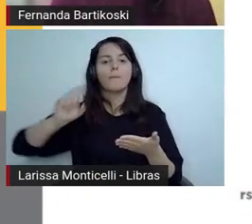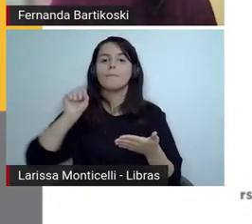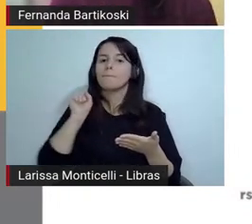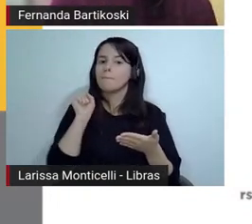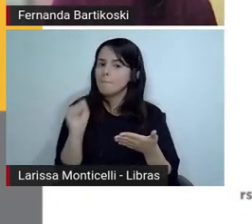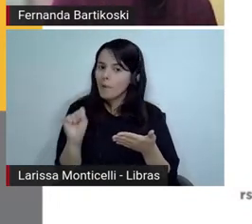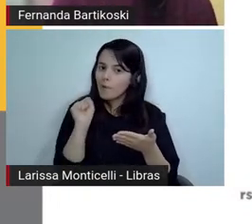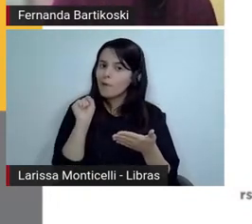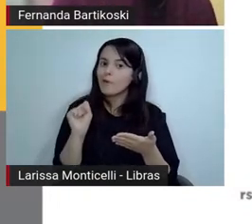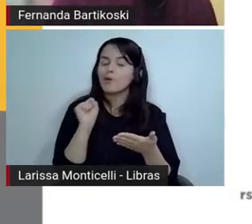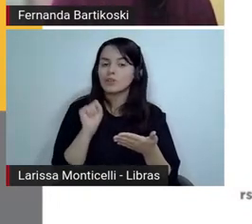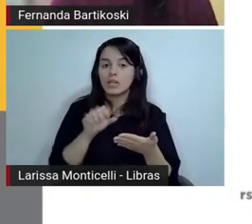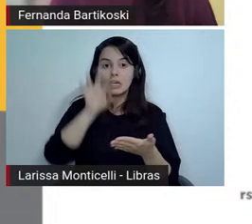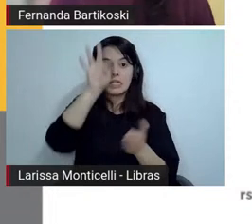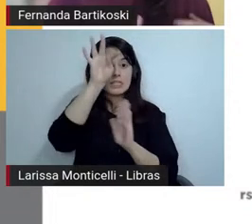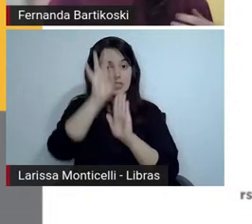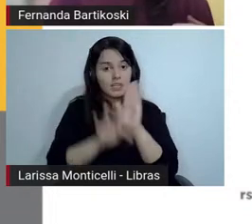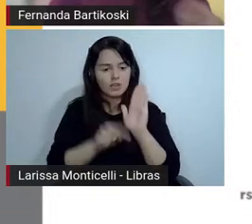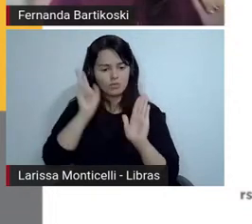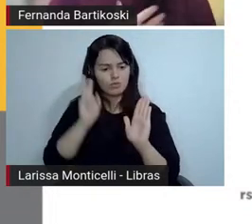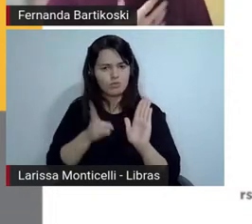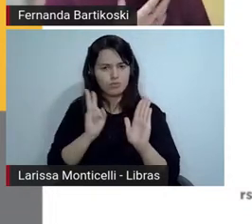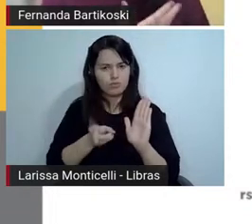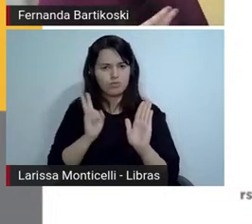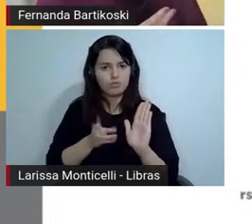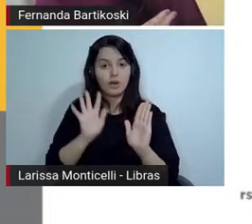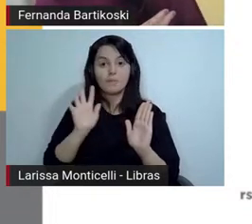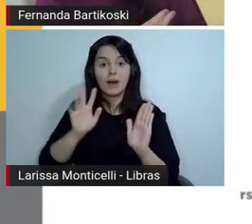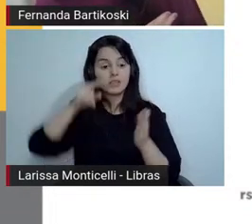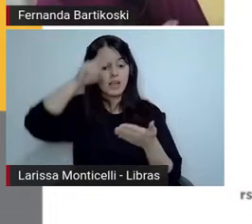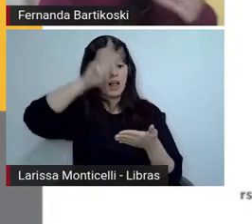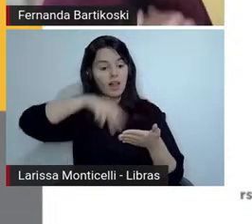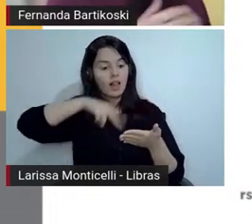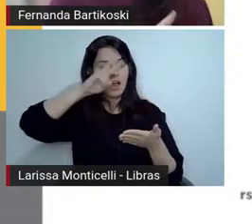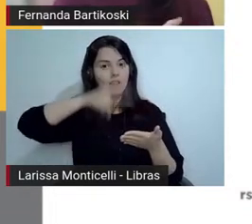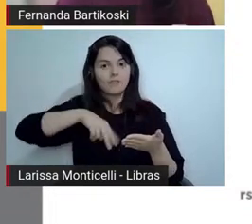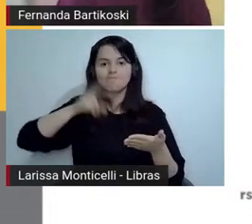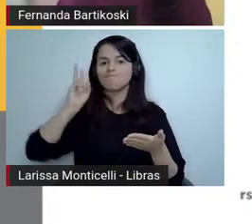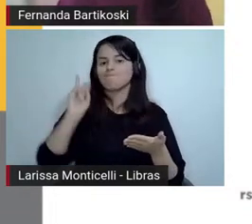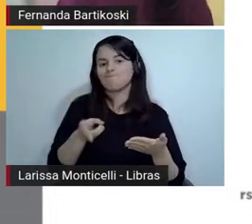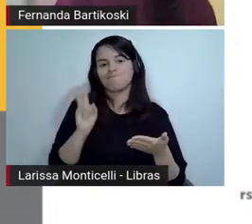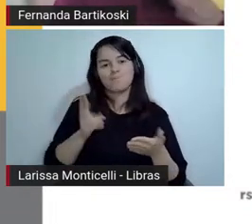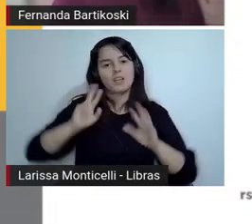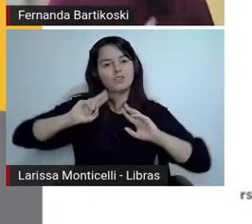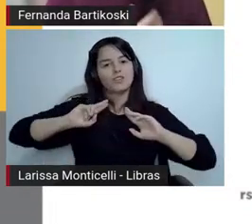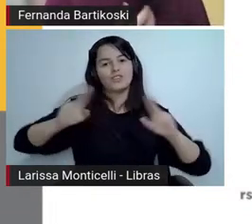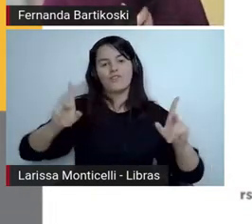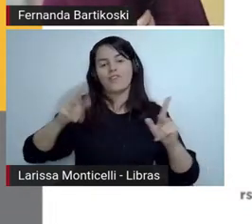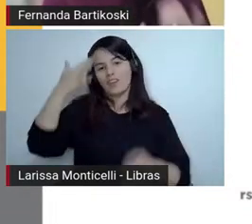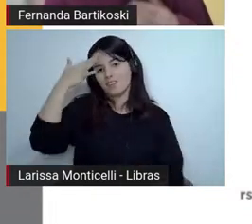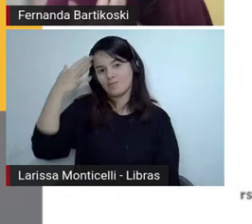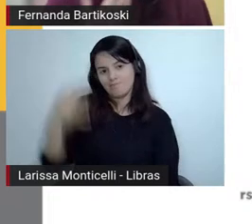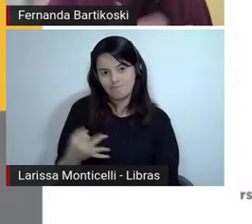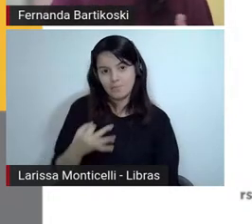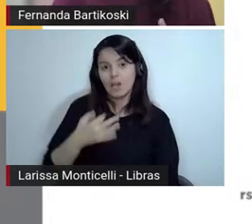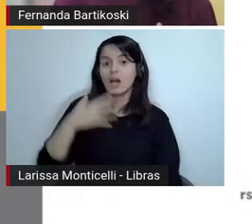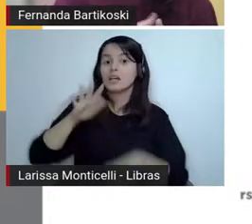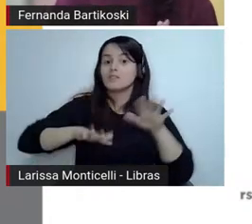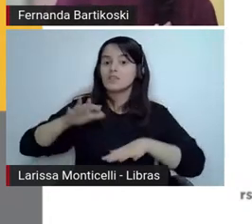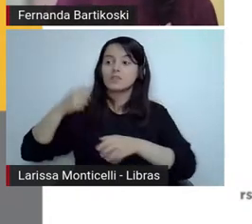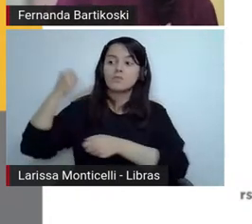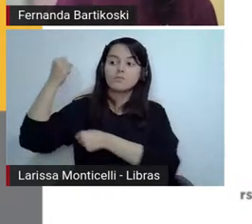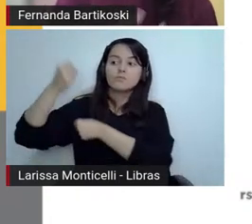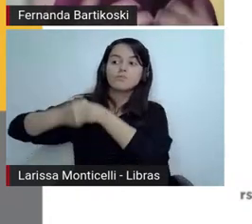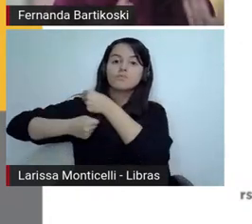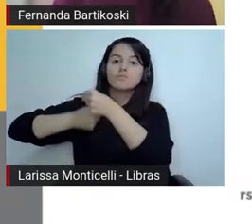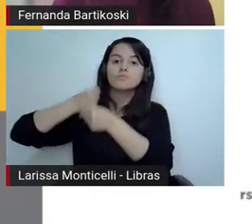mesma forma o mesmo texto então talvez com uma outra maturidade né de um ano para o outro tem alguma coisa mudada então é nesse momento que